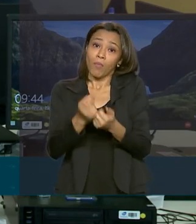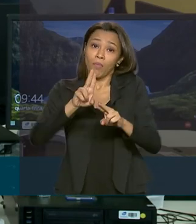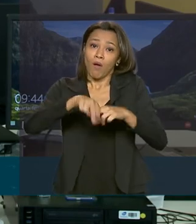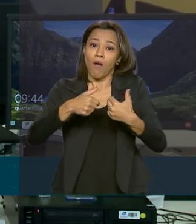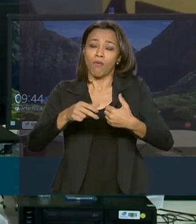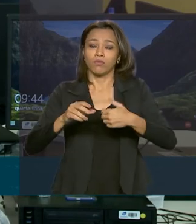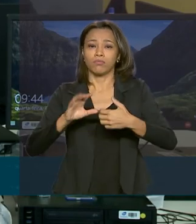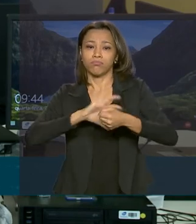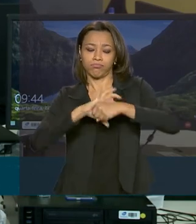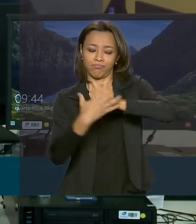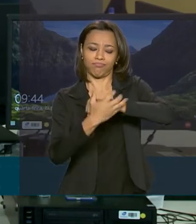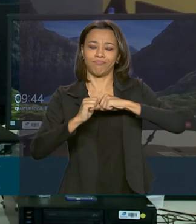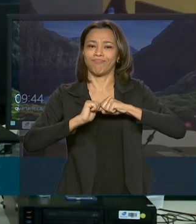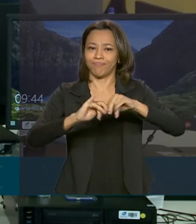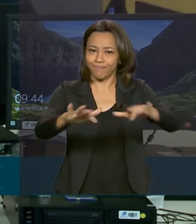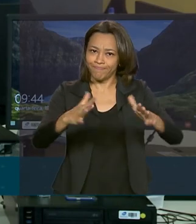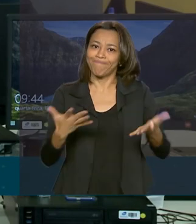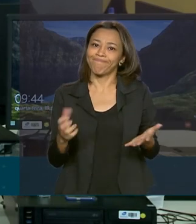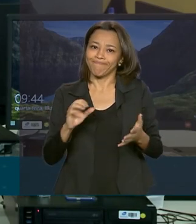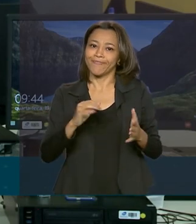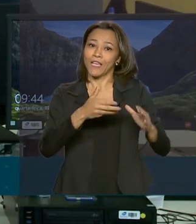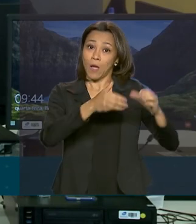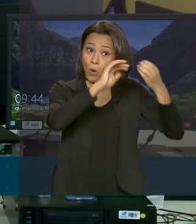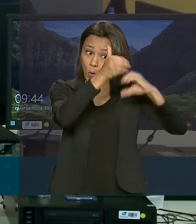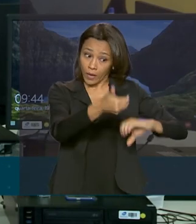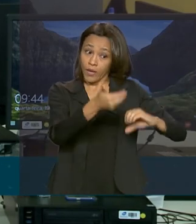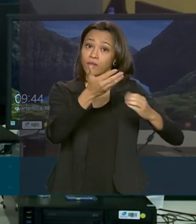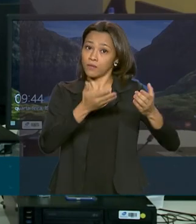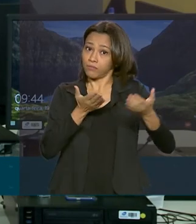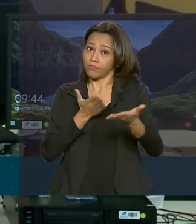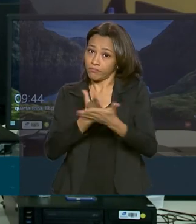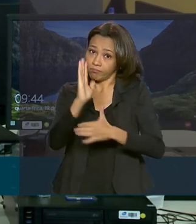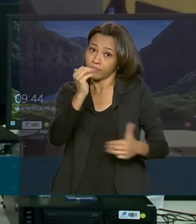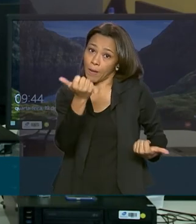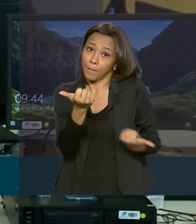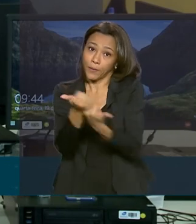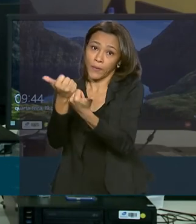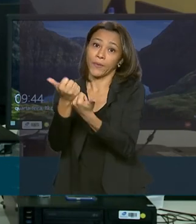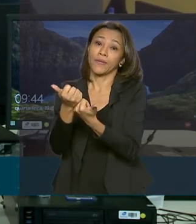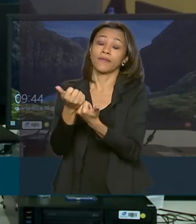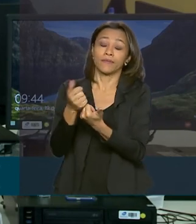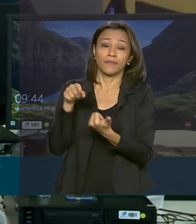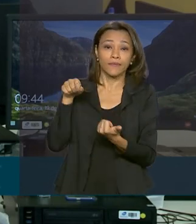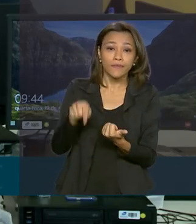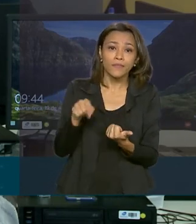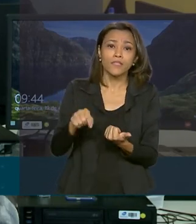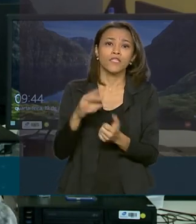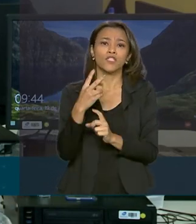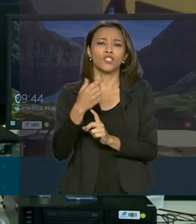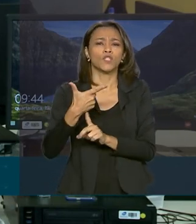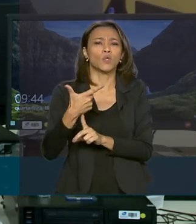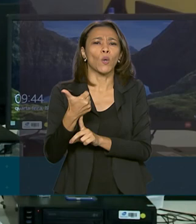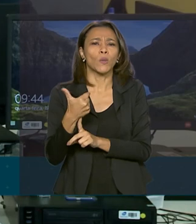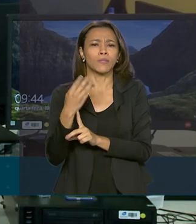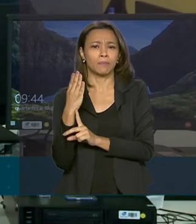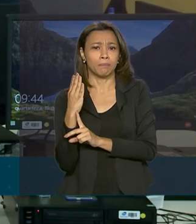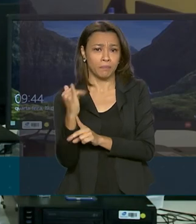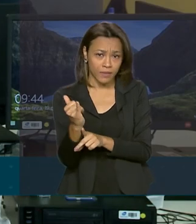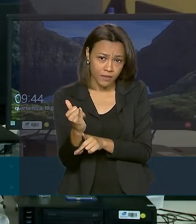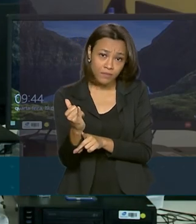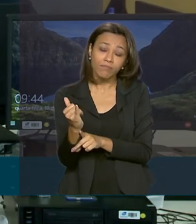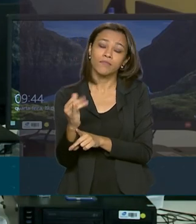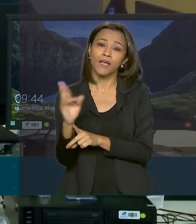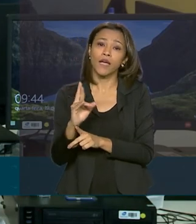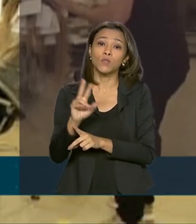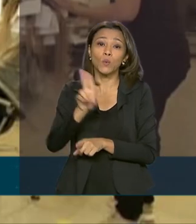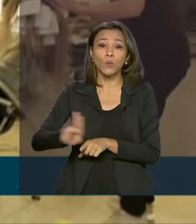Com a autorização do Congresso Nacional para que a União promova o aporte adicional de 12 bilhões de reais do